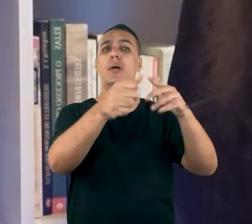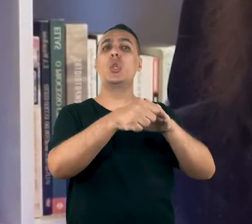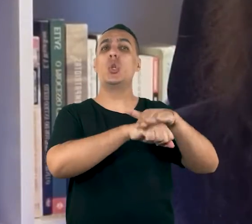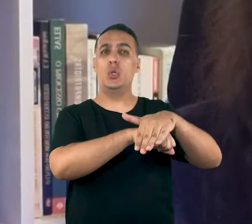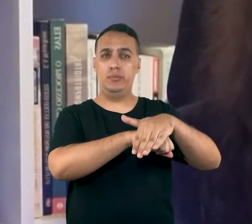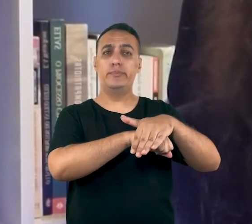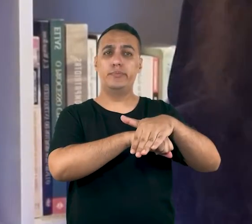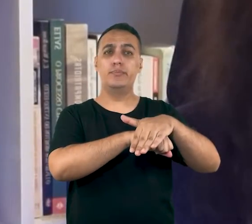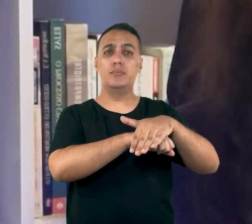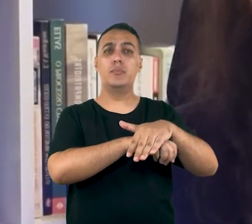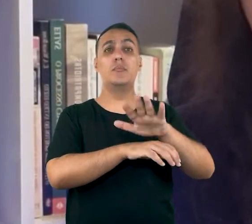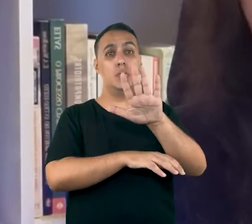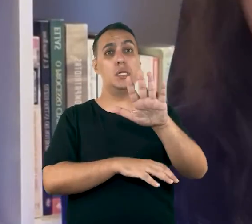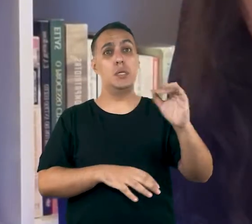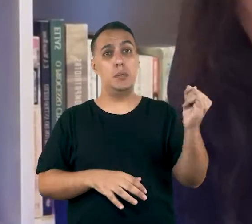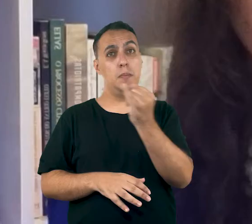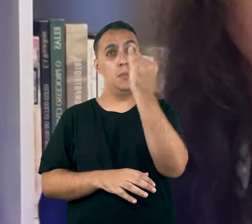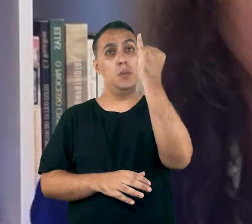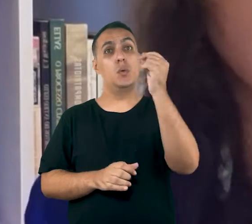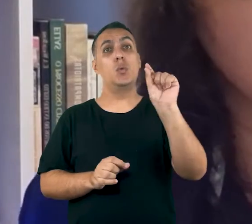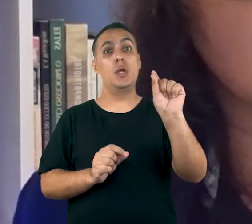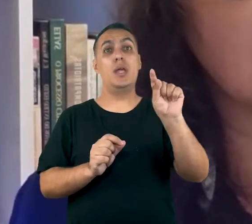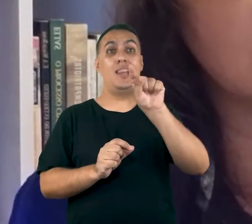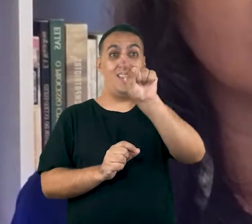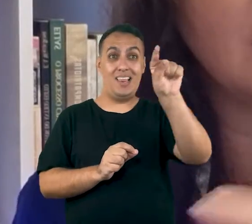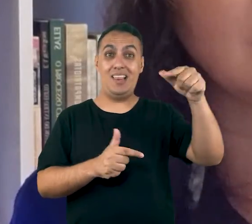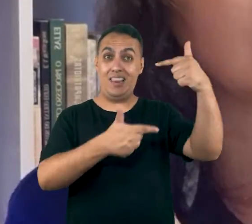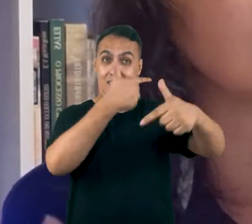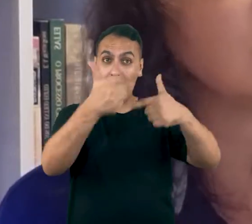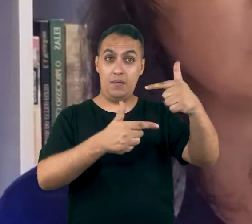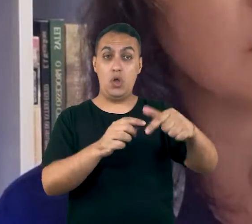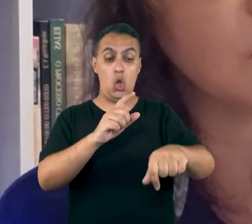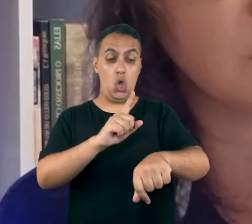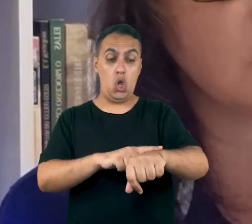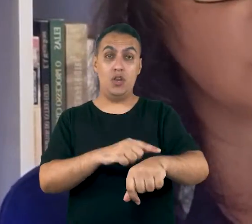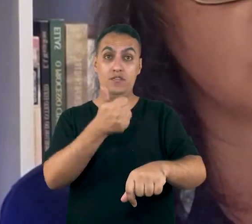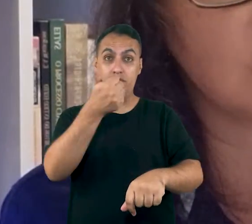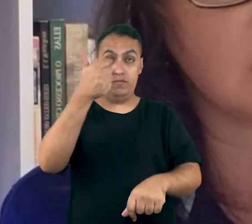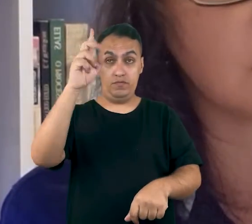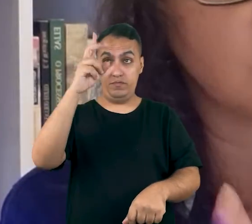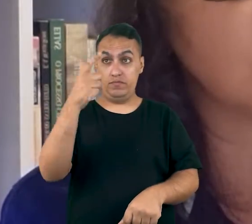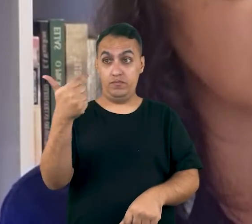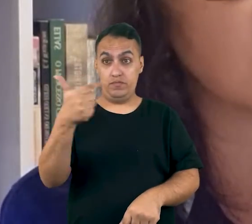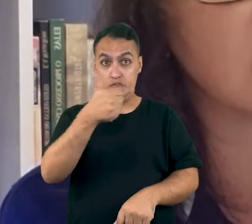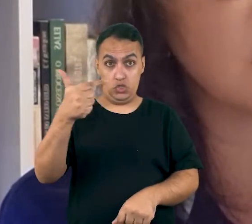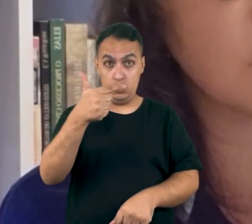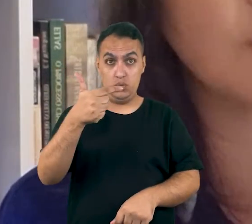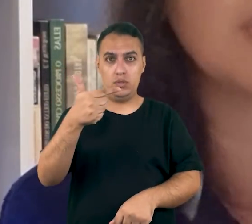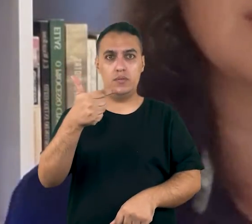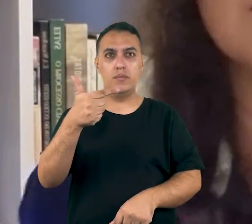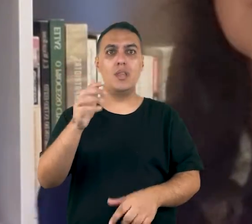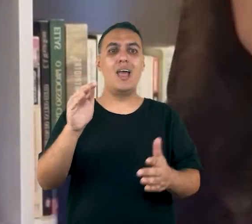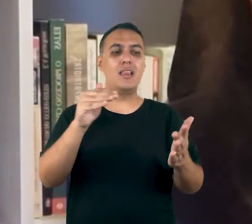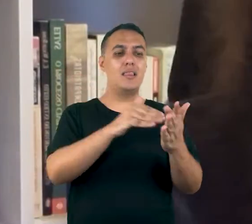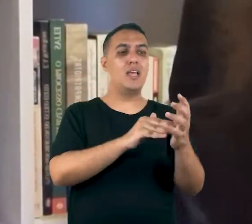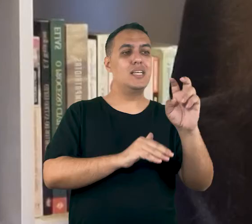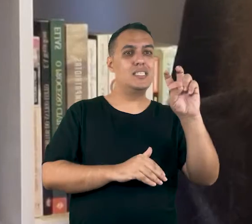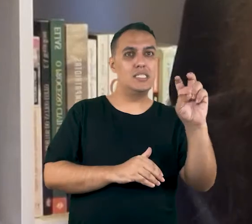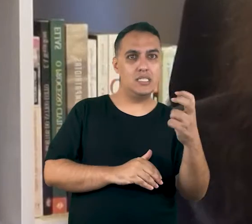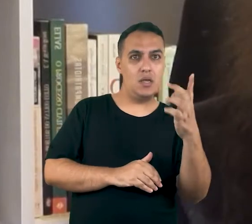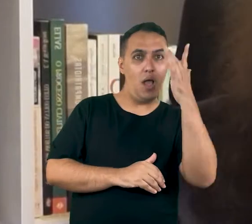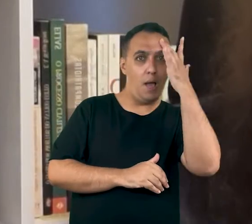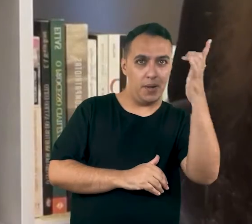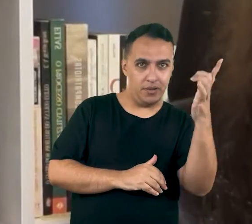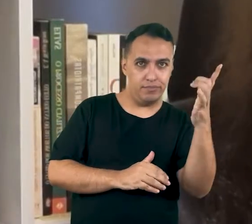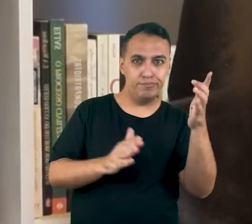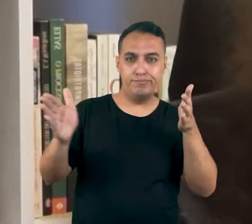no período noturno. E a lei considera que o trabalho efetuado entre as 22 horas de um dia e as 5 horas do